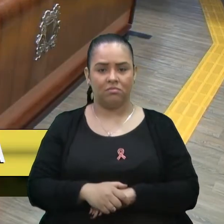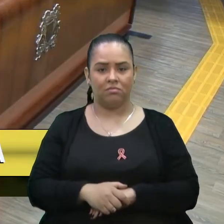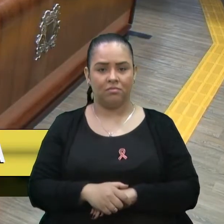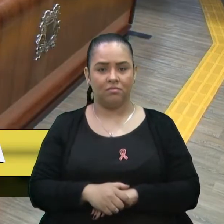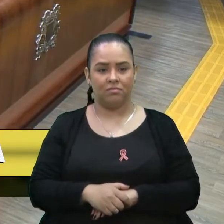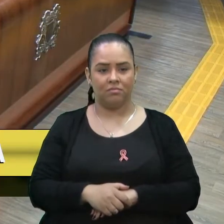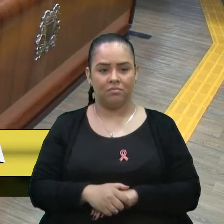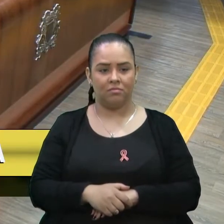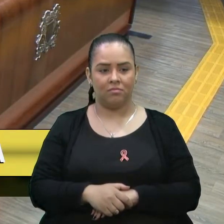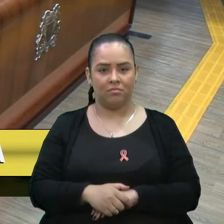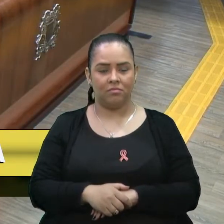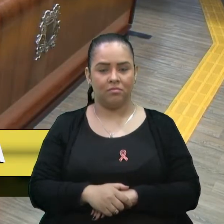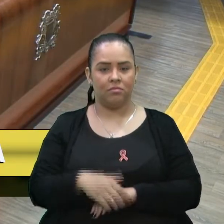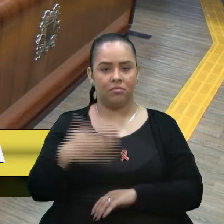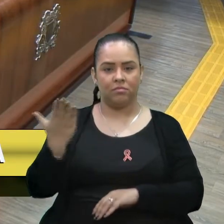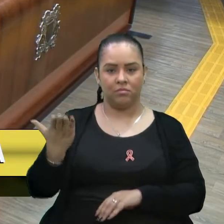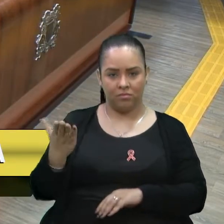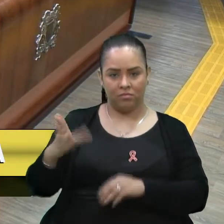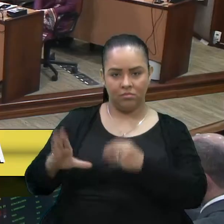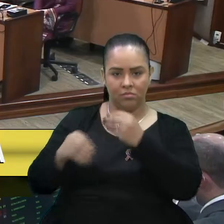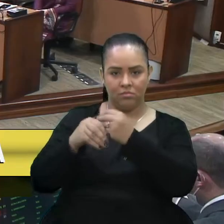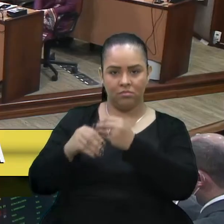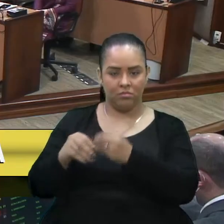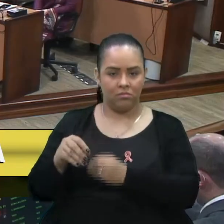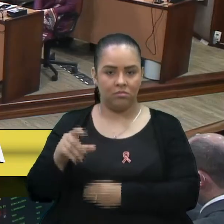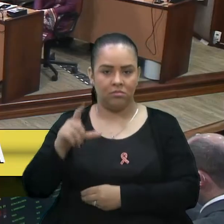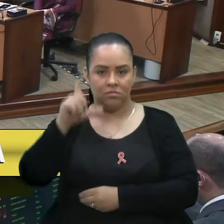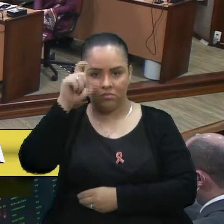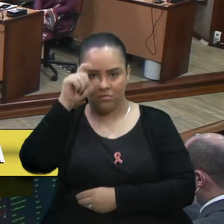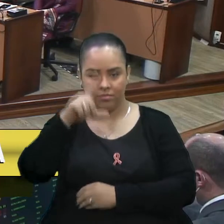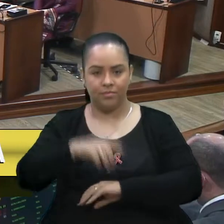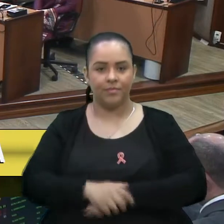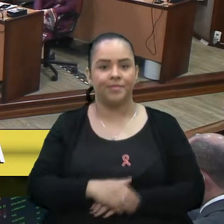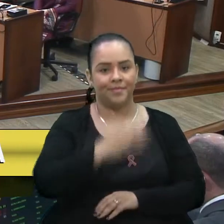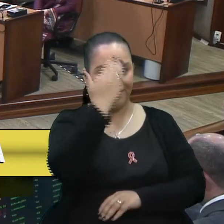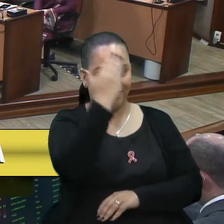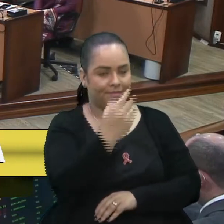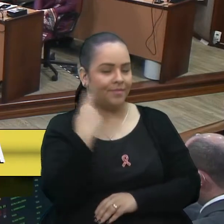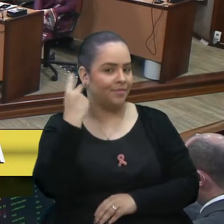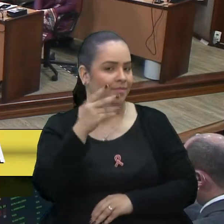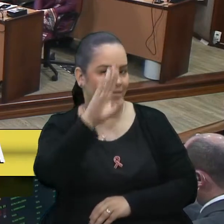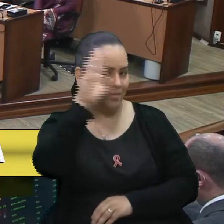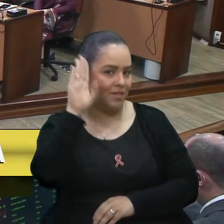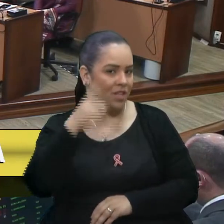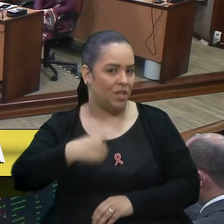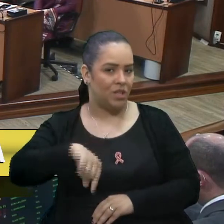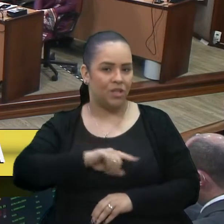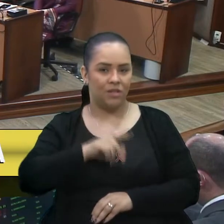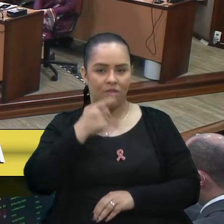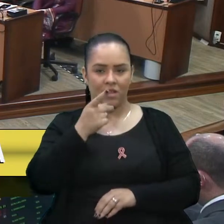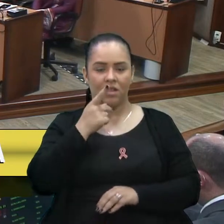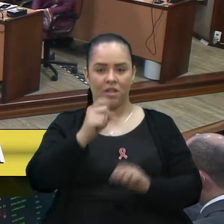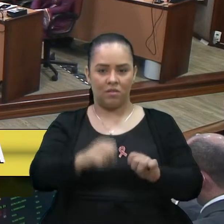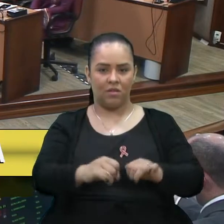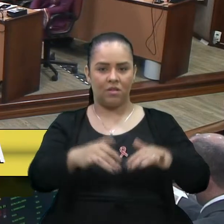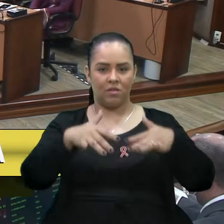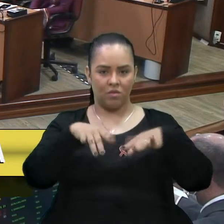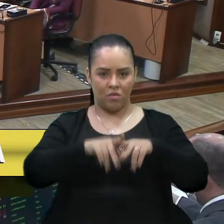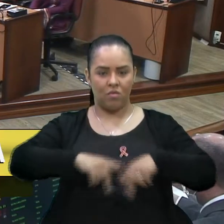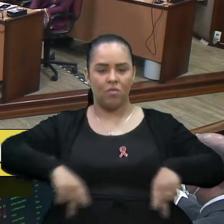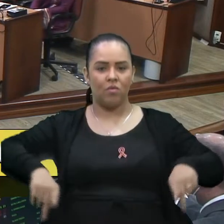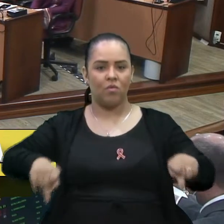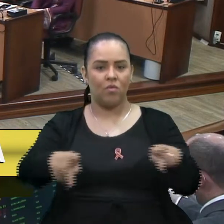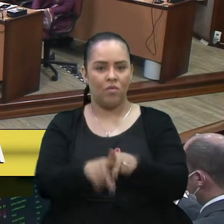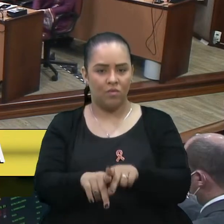Escalco. Obrigado, vereador Bressan. Como a gente falou na nossa audiência pública, a população está